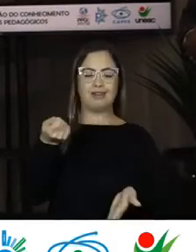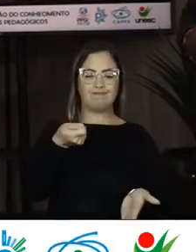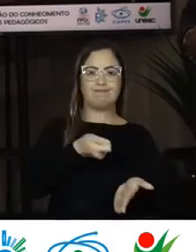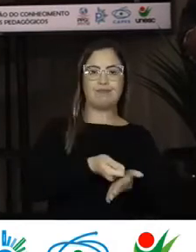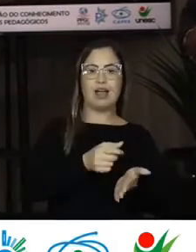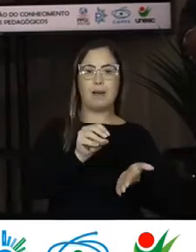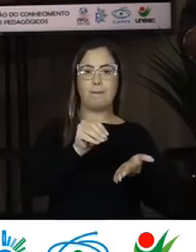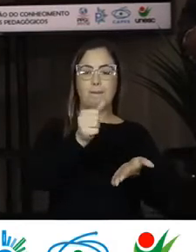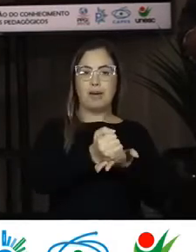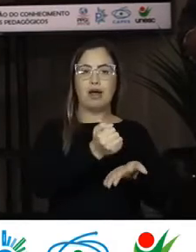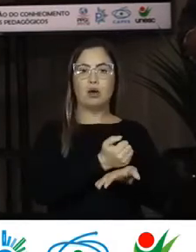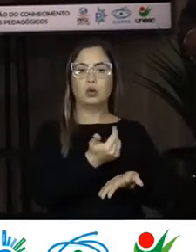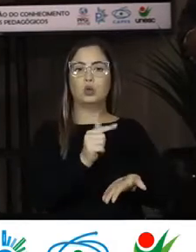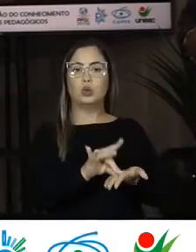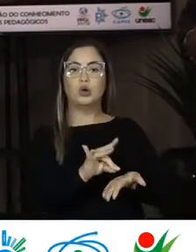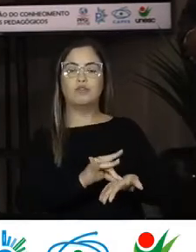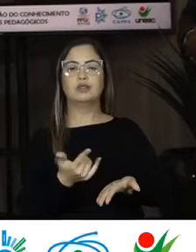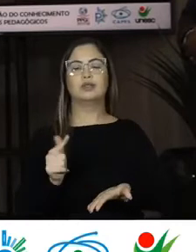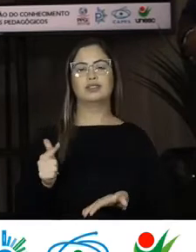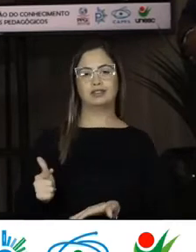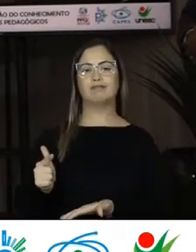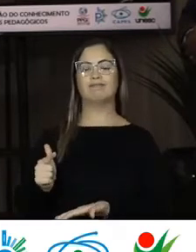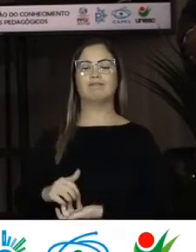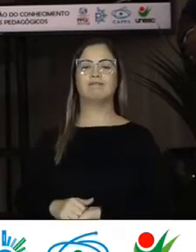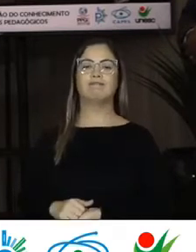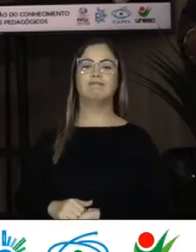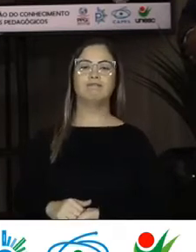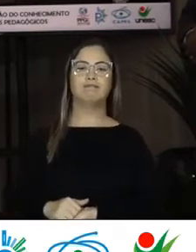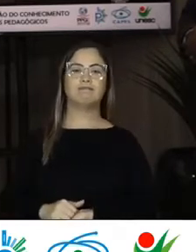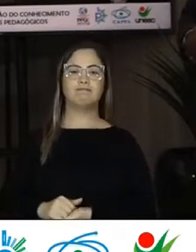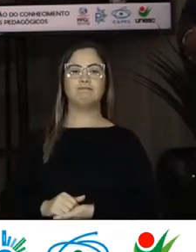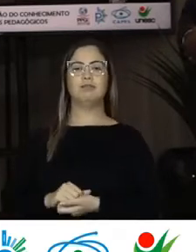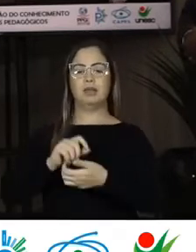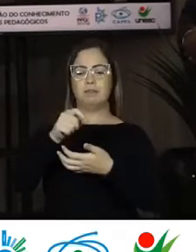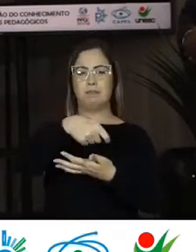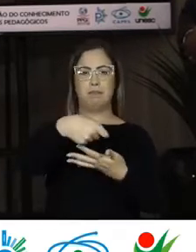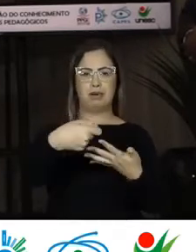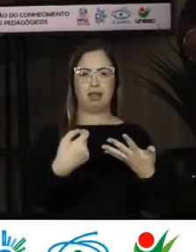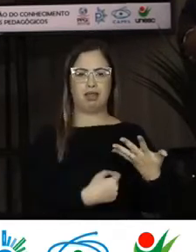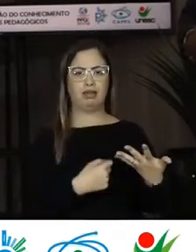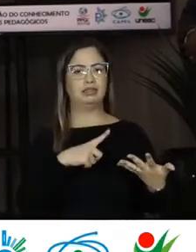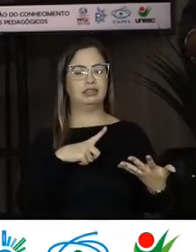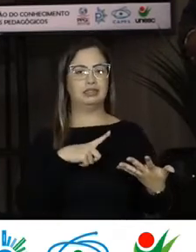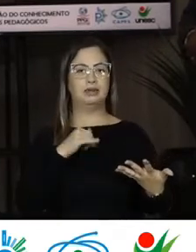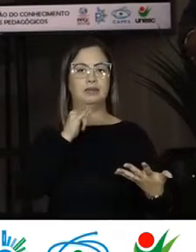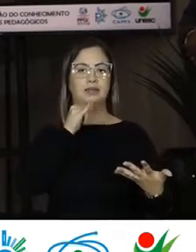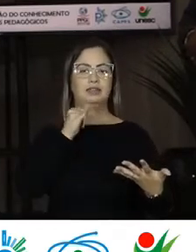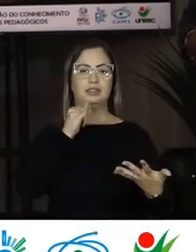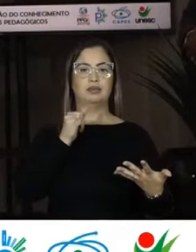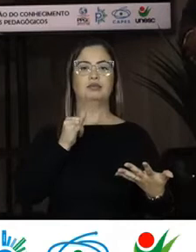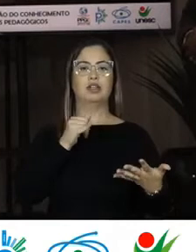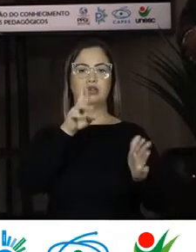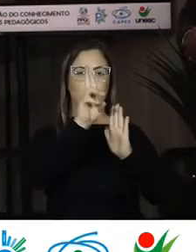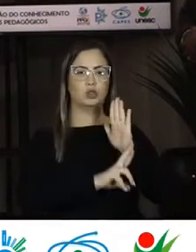importante Hoje em dia Da gente entender Por quê Aí existem Várias questões Né Quando eu estava Olhando os